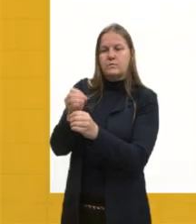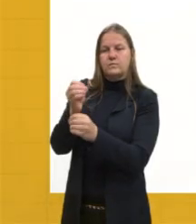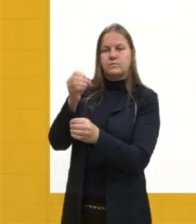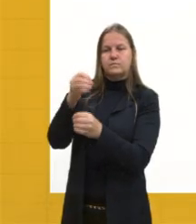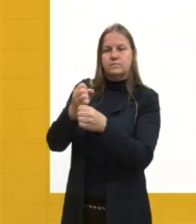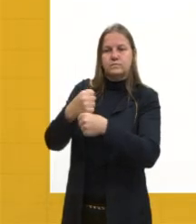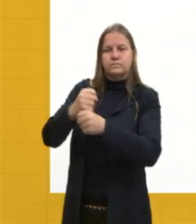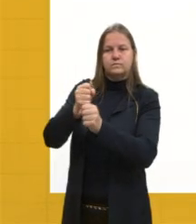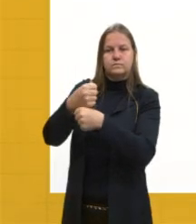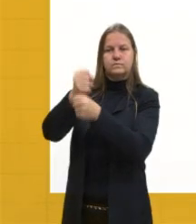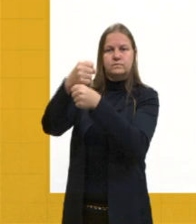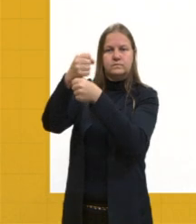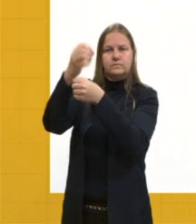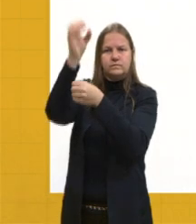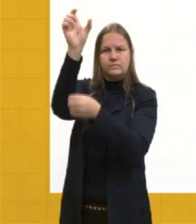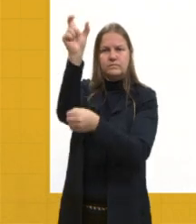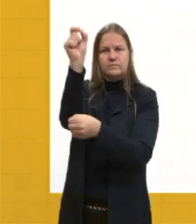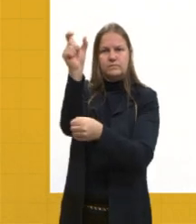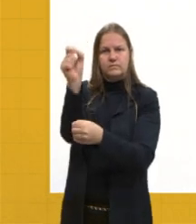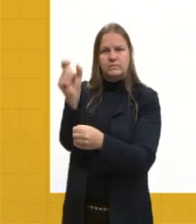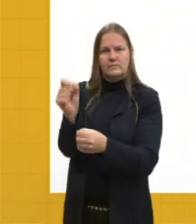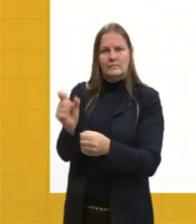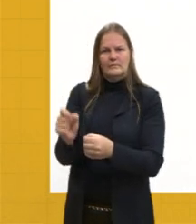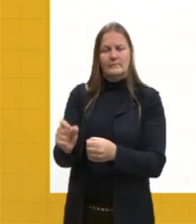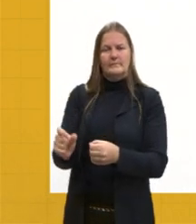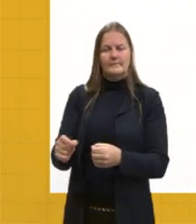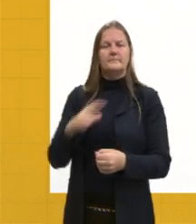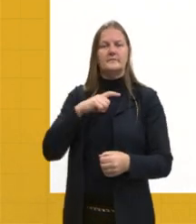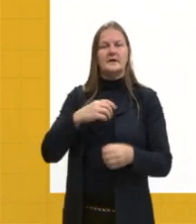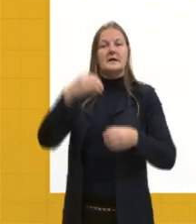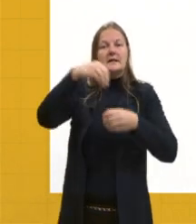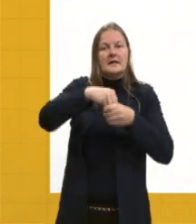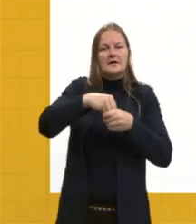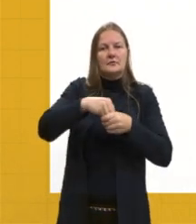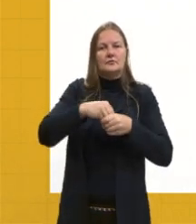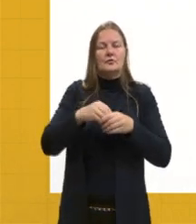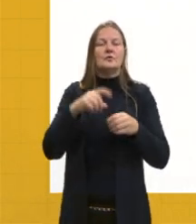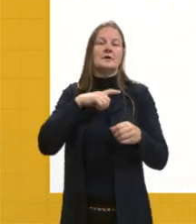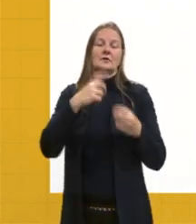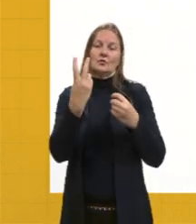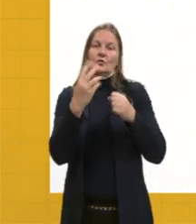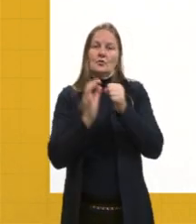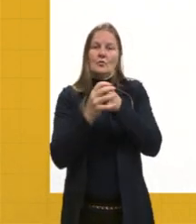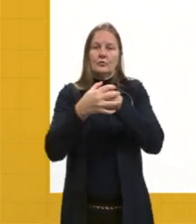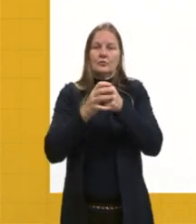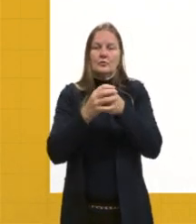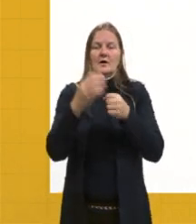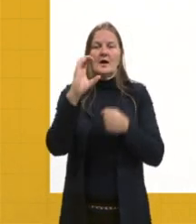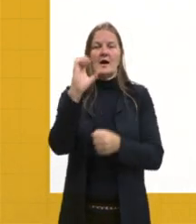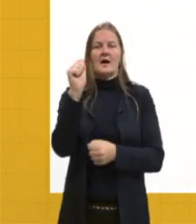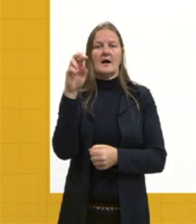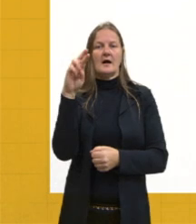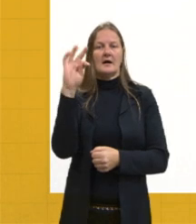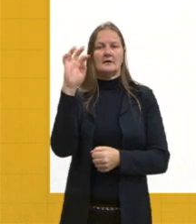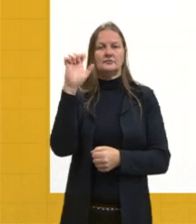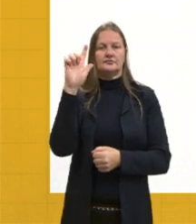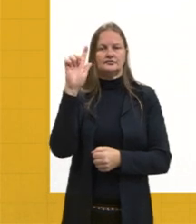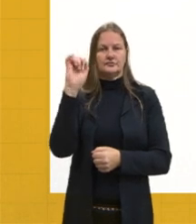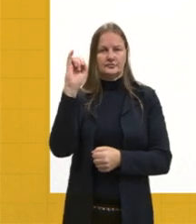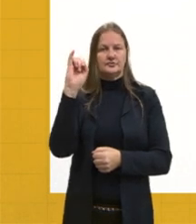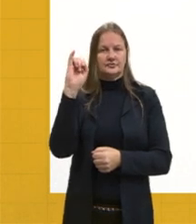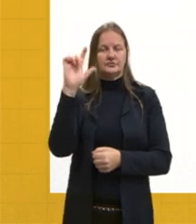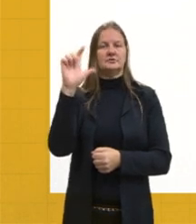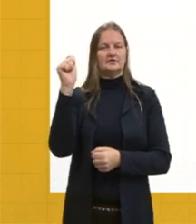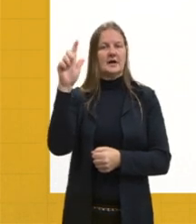Possuem endoesqueleto, que é um esqueleto interno, né? Ósseo ou cartilaginoso. Composto por um eixo principal,